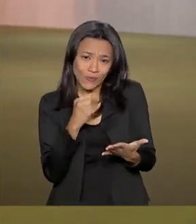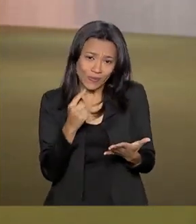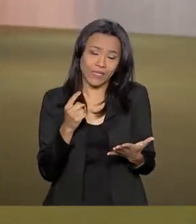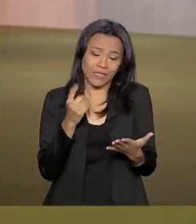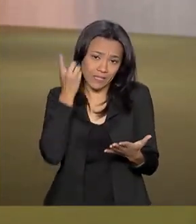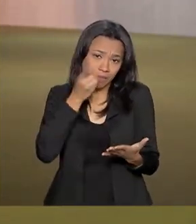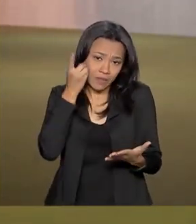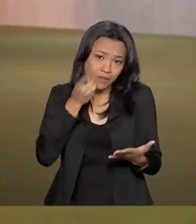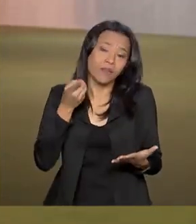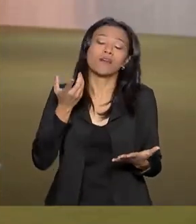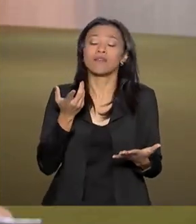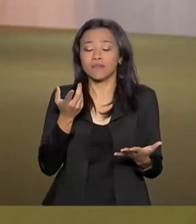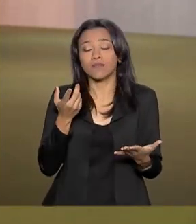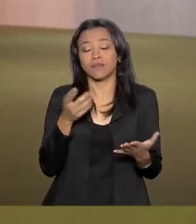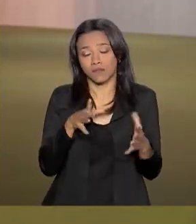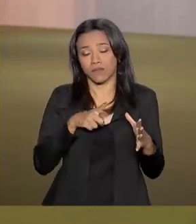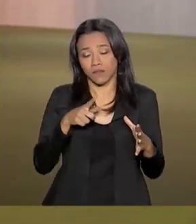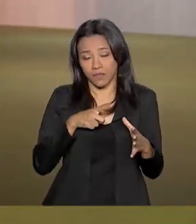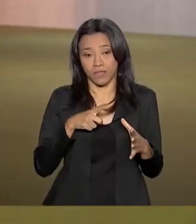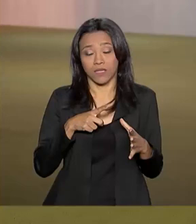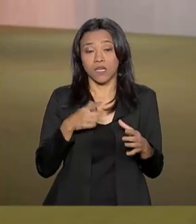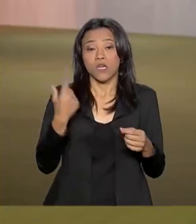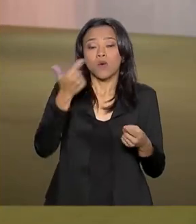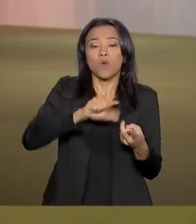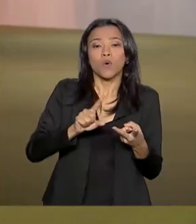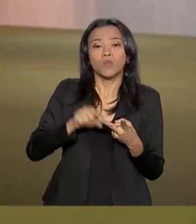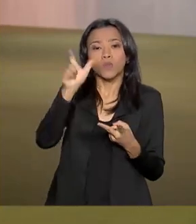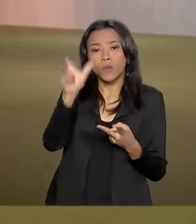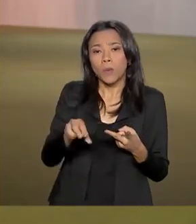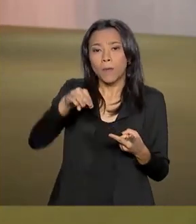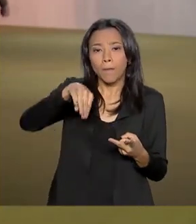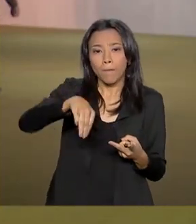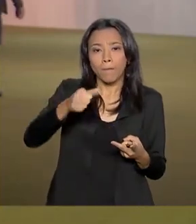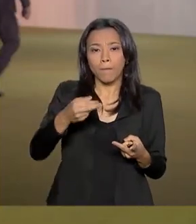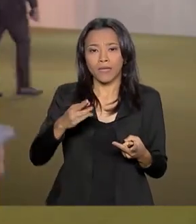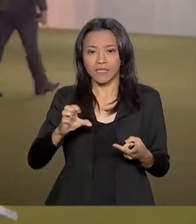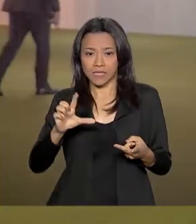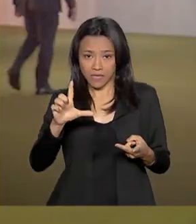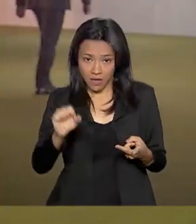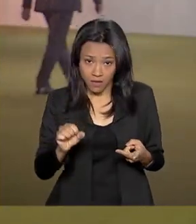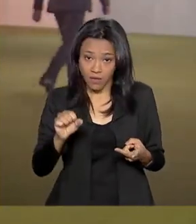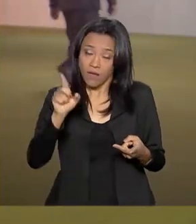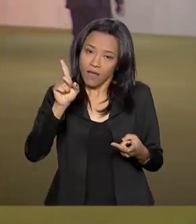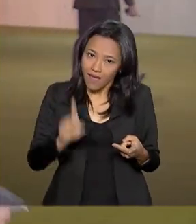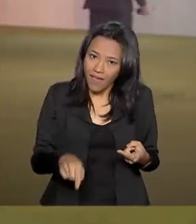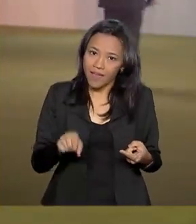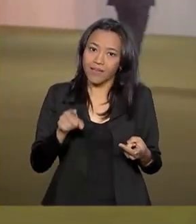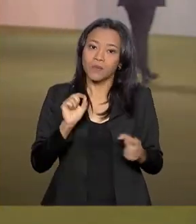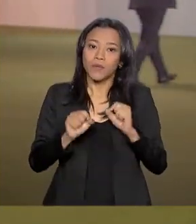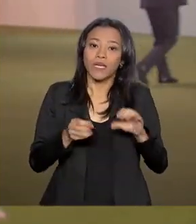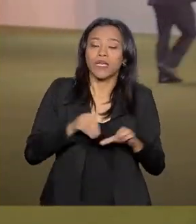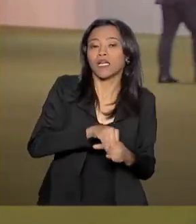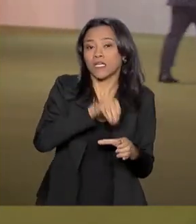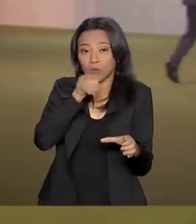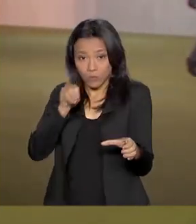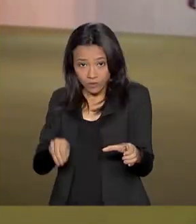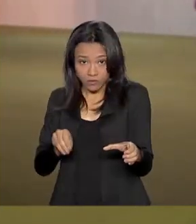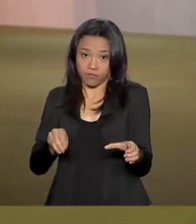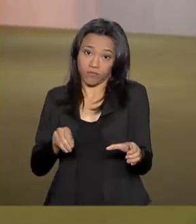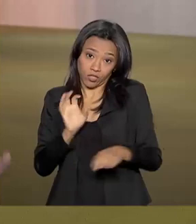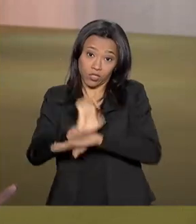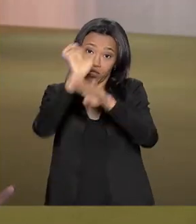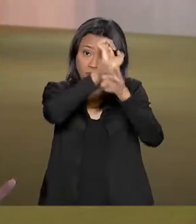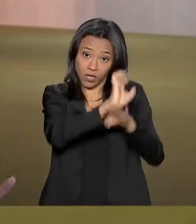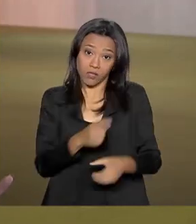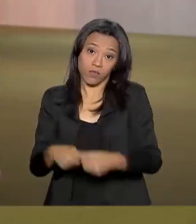Comissão Especial, o deputado Marcelo Ramos, disse que a tendência mais forte é pela exclusão de estados e municípios. Fora isso,